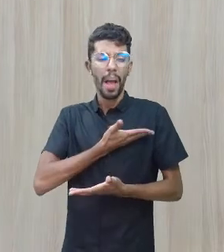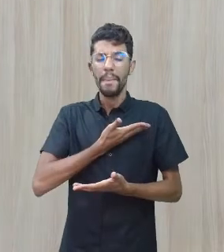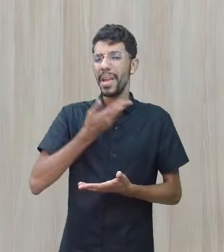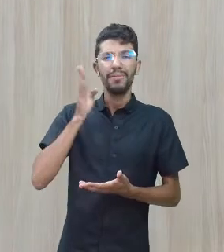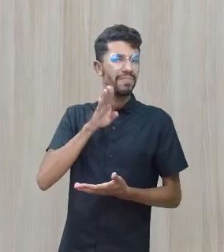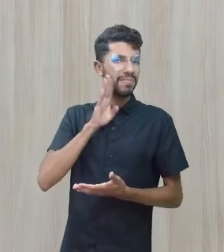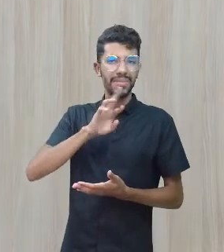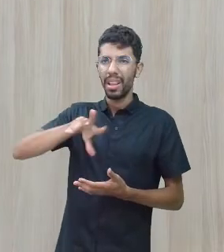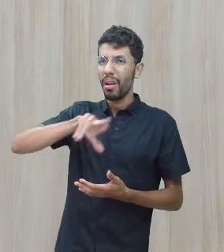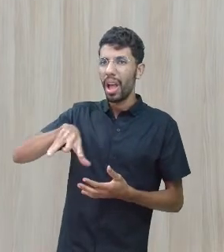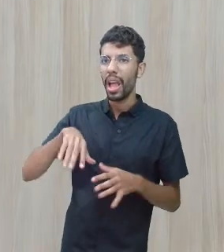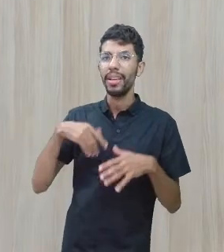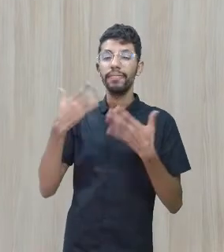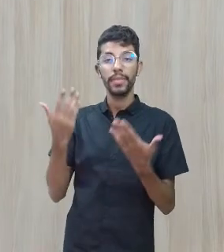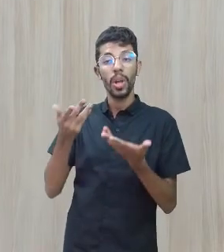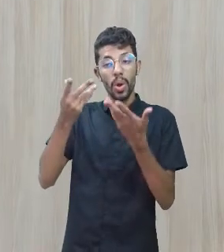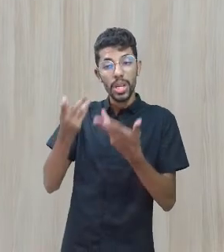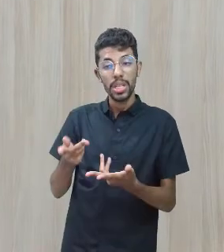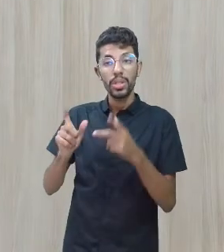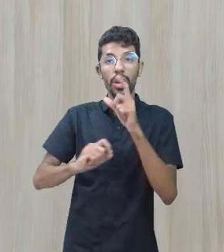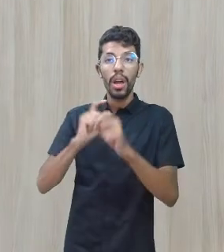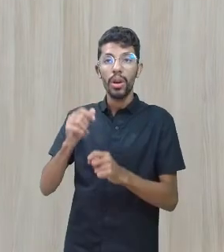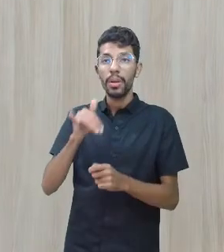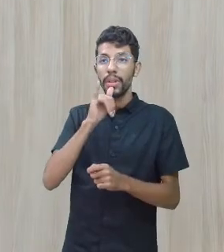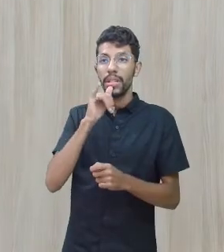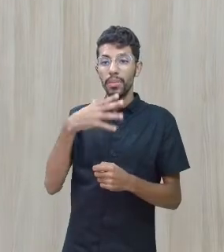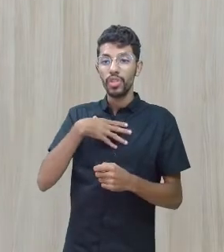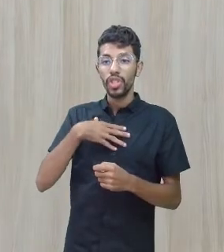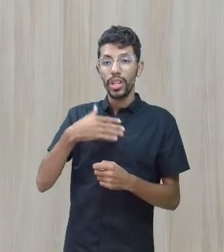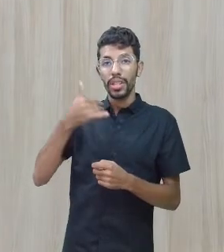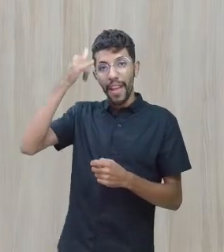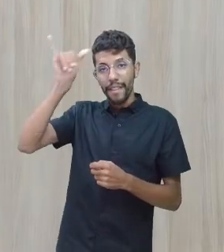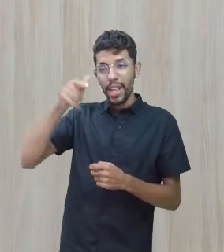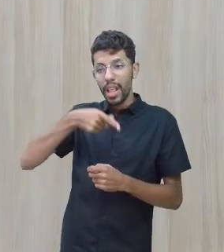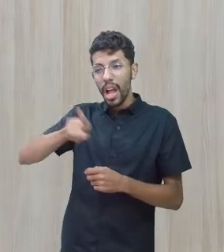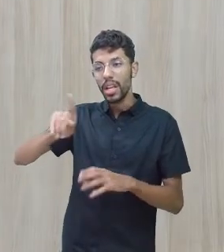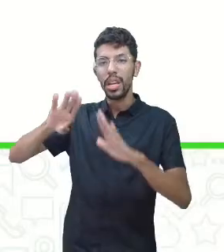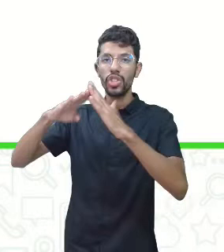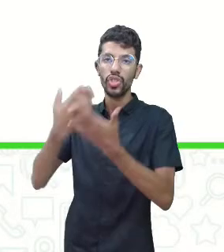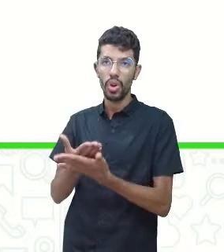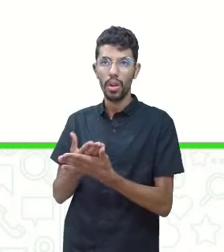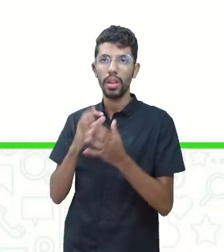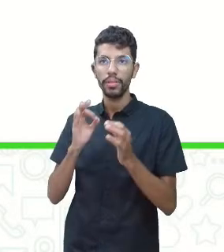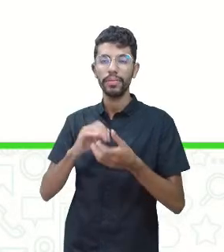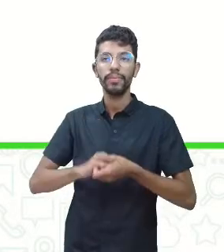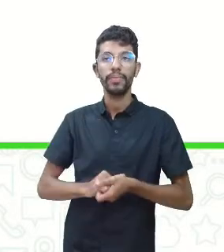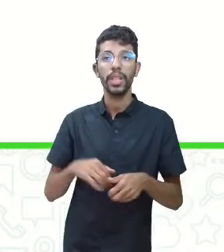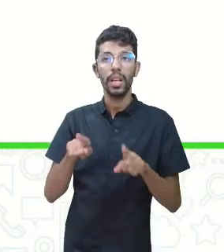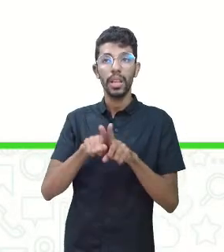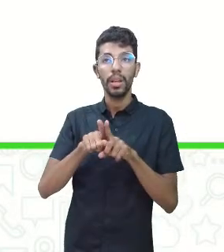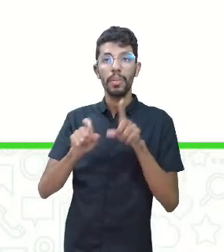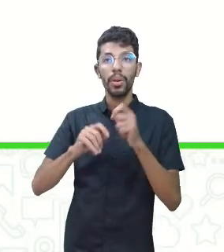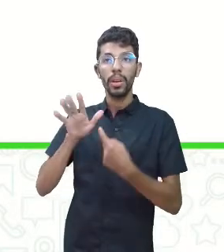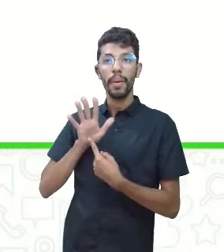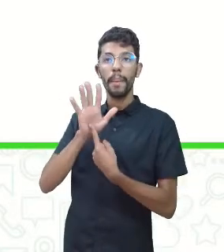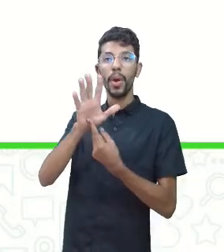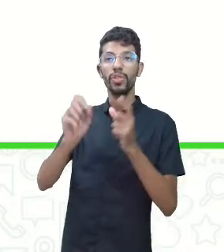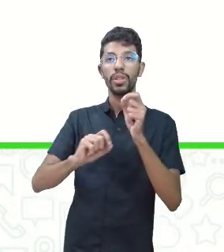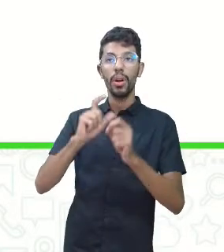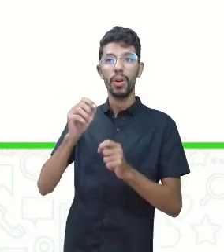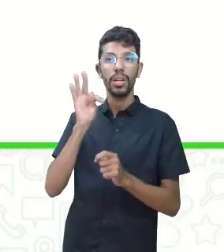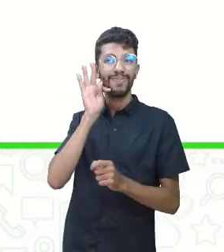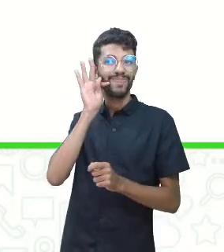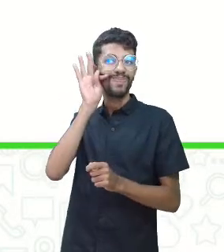isso são formas de evitar a ida à escola. Apresenta timidez excessiva, sintomas de